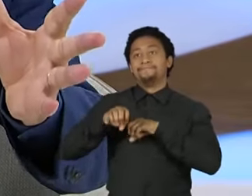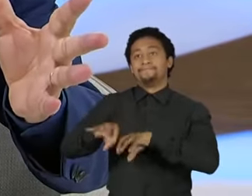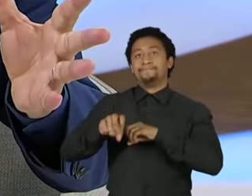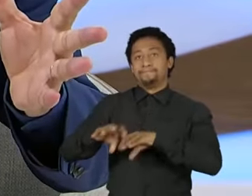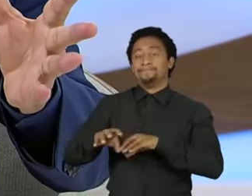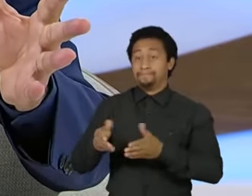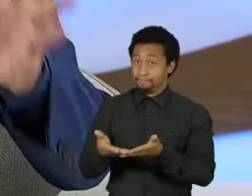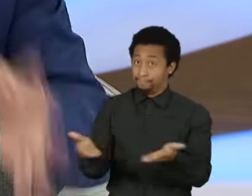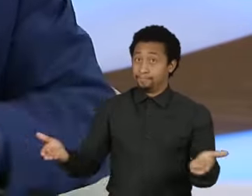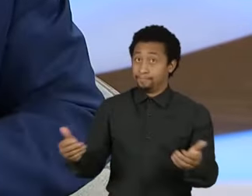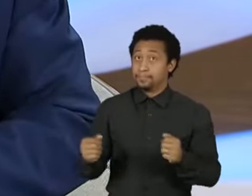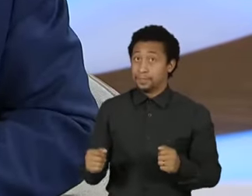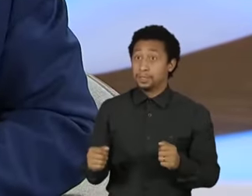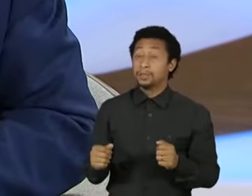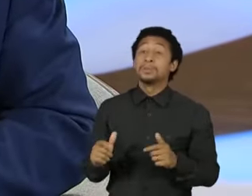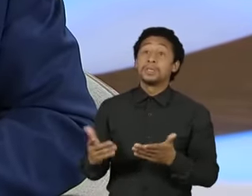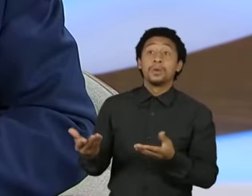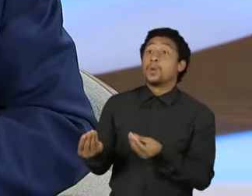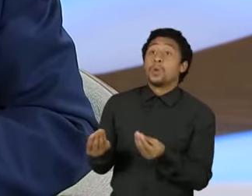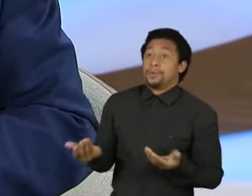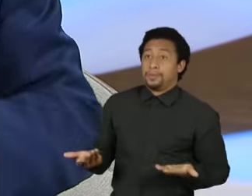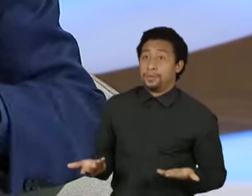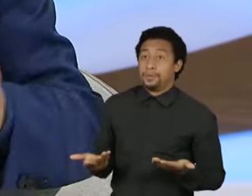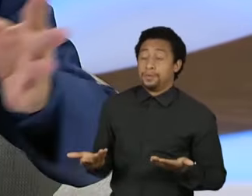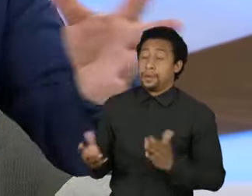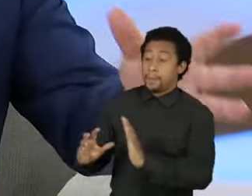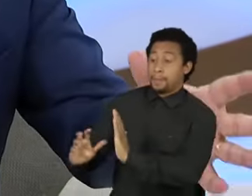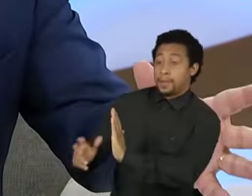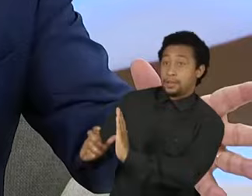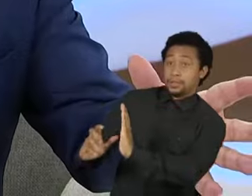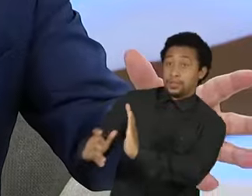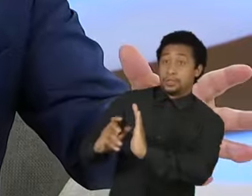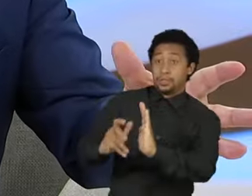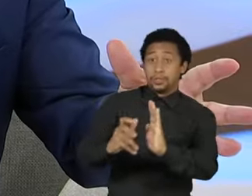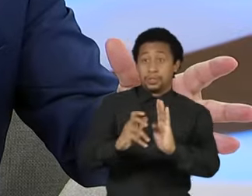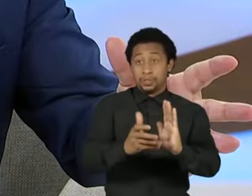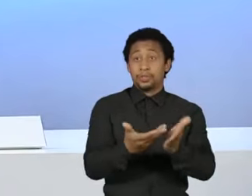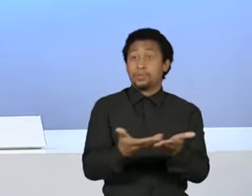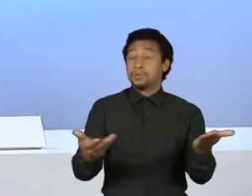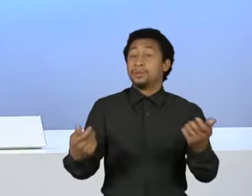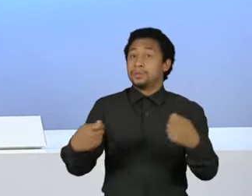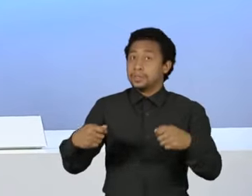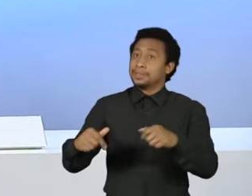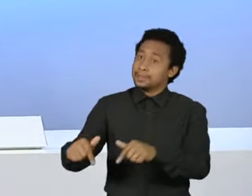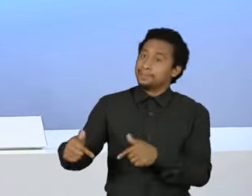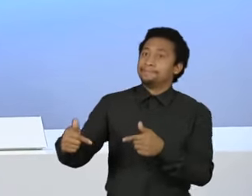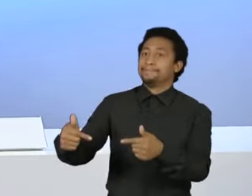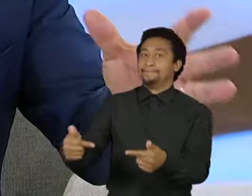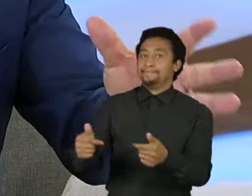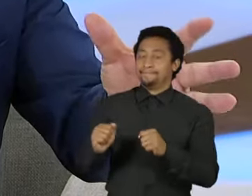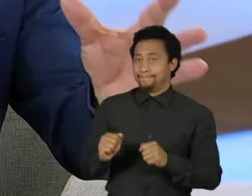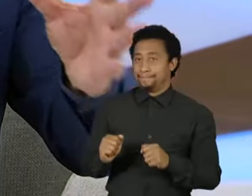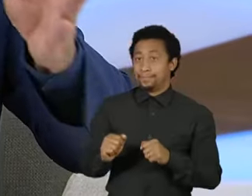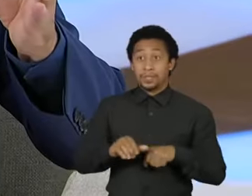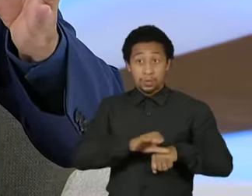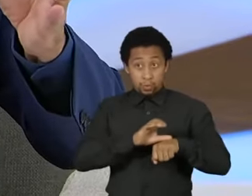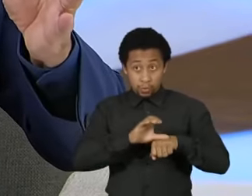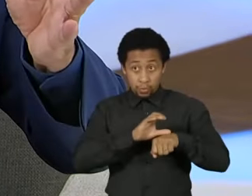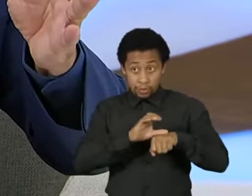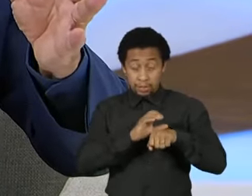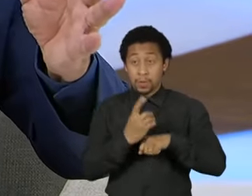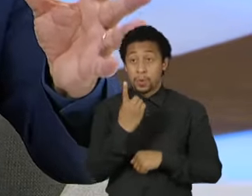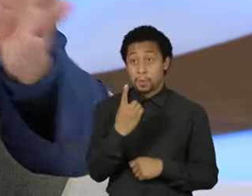função é dos partidos políticos, deveria ser dos partidos políticos. Depois da Constituinte de 88,